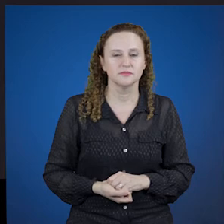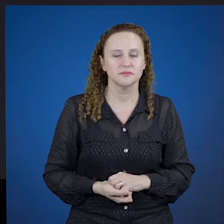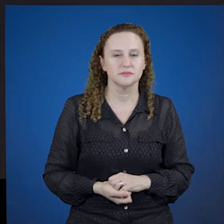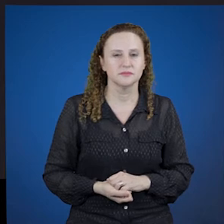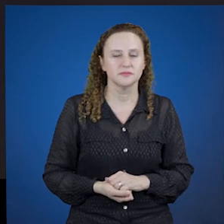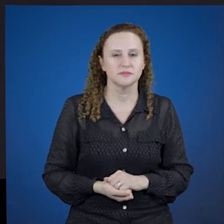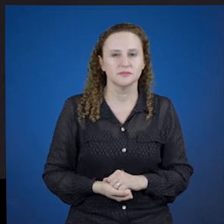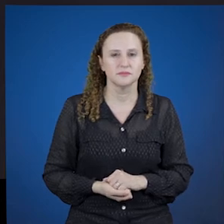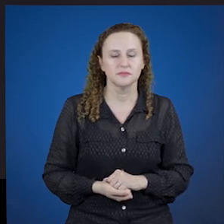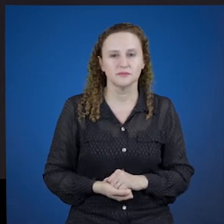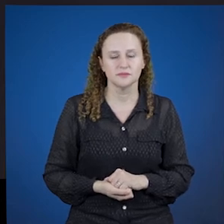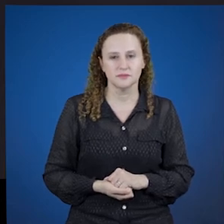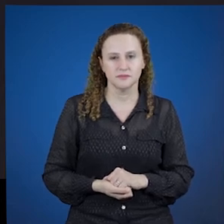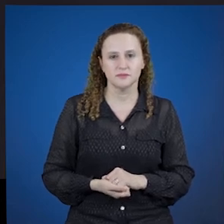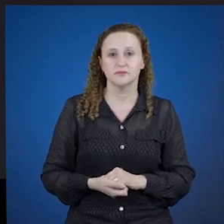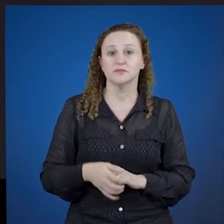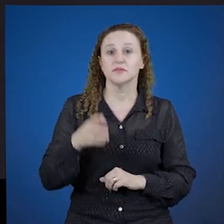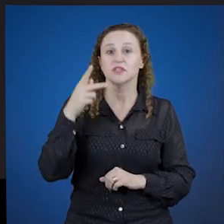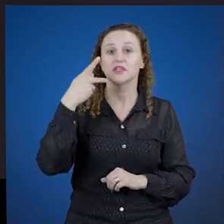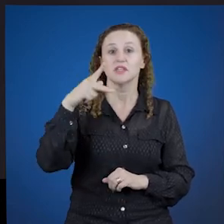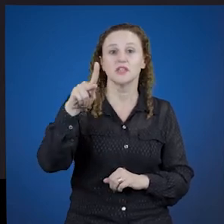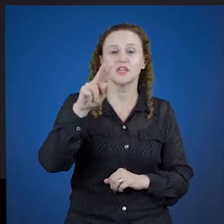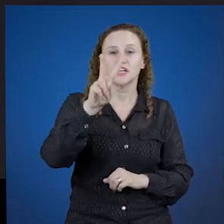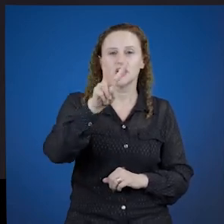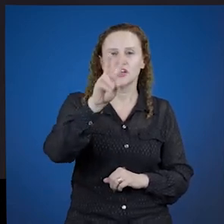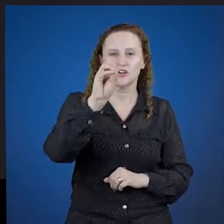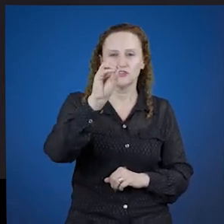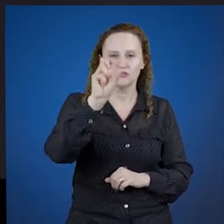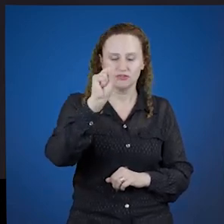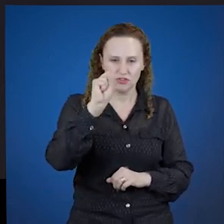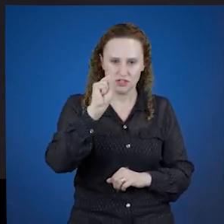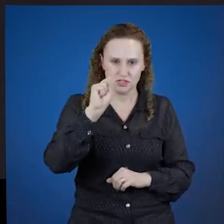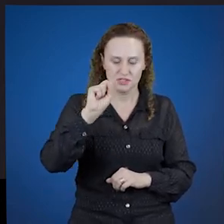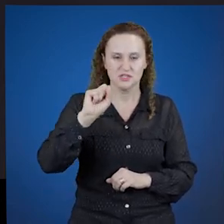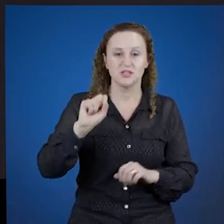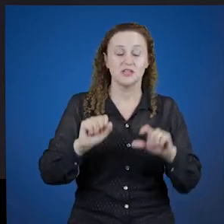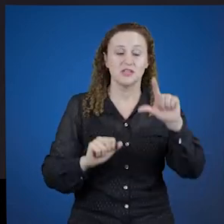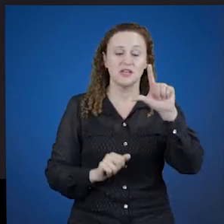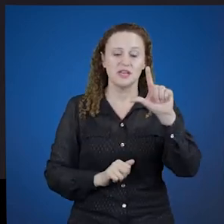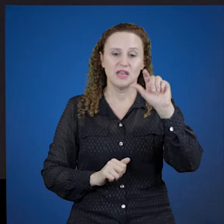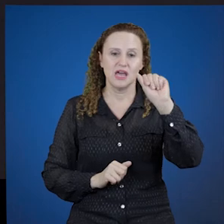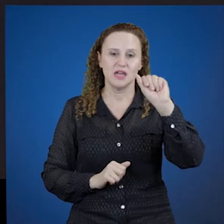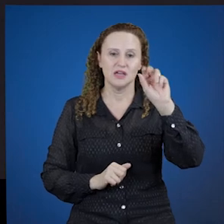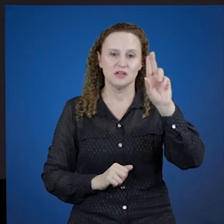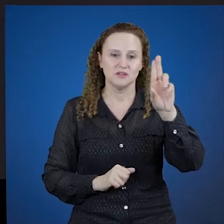passaria as desinências, então. Vós laudates.